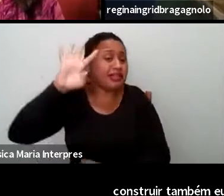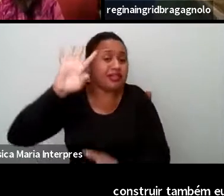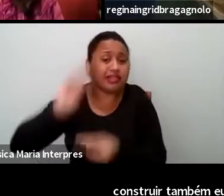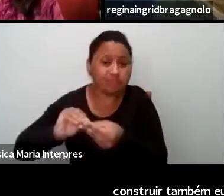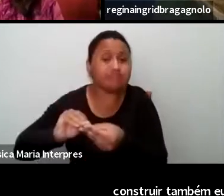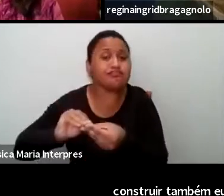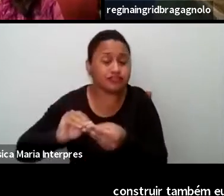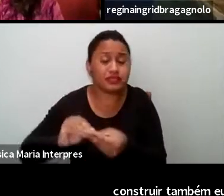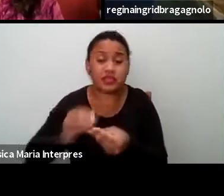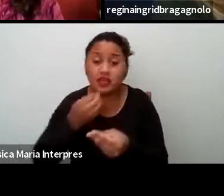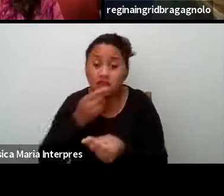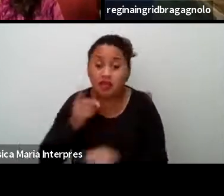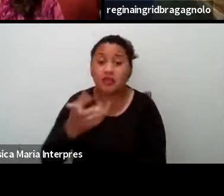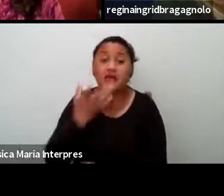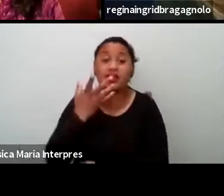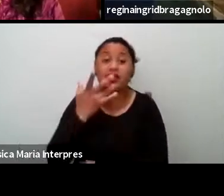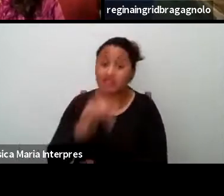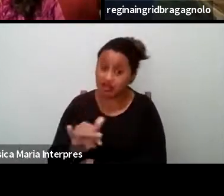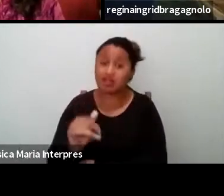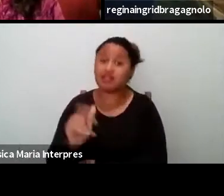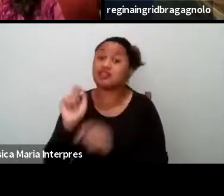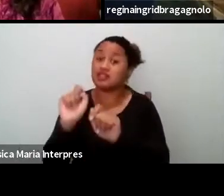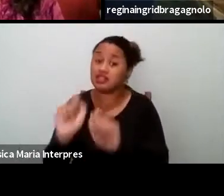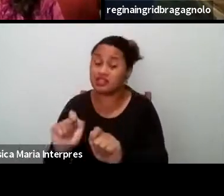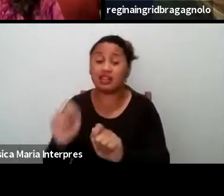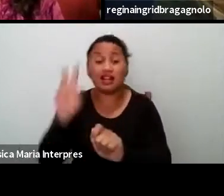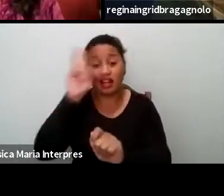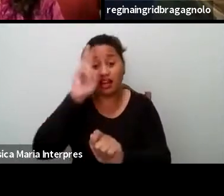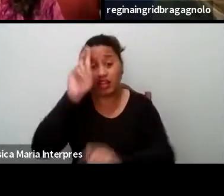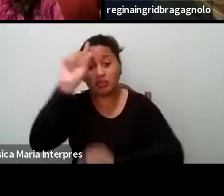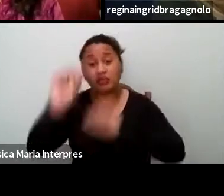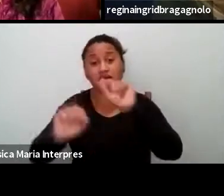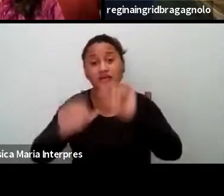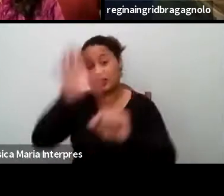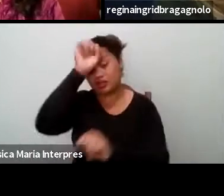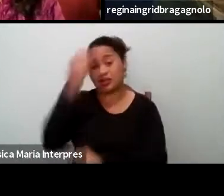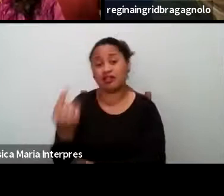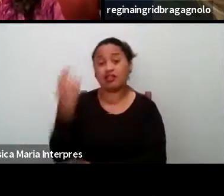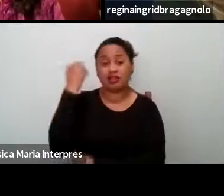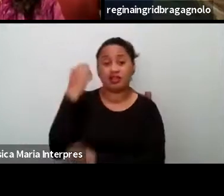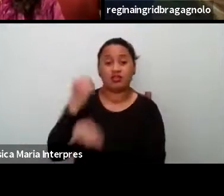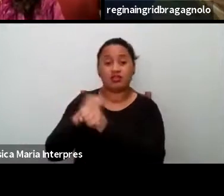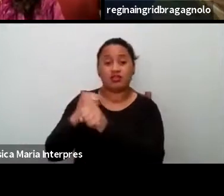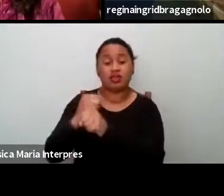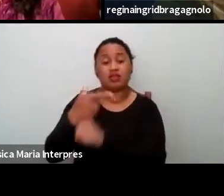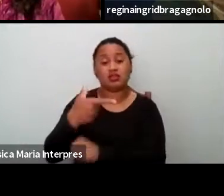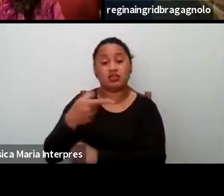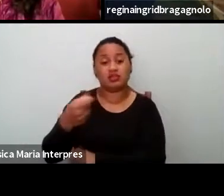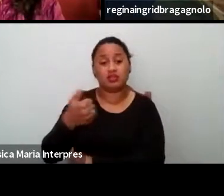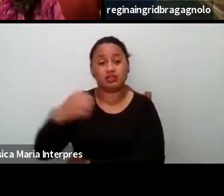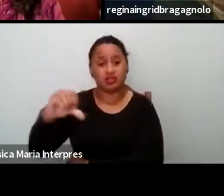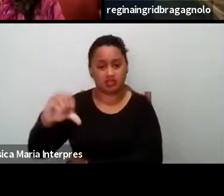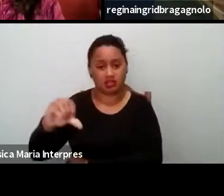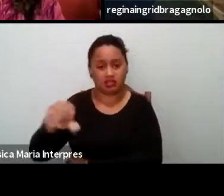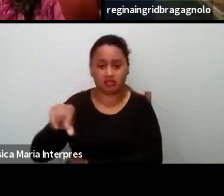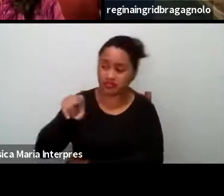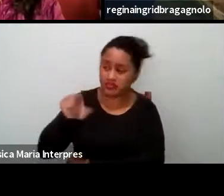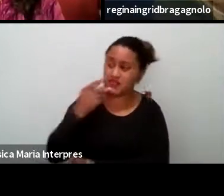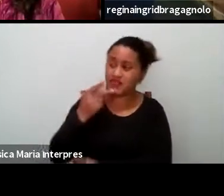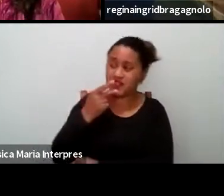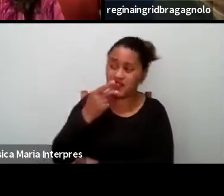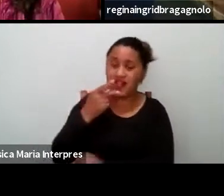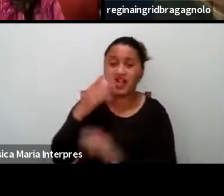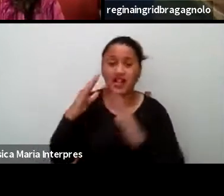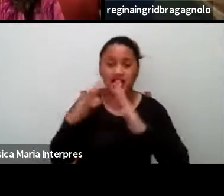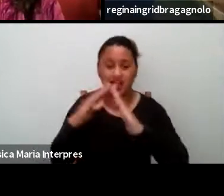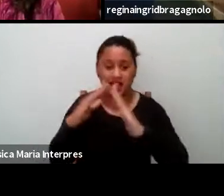criança sabe de ser o que aprendeu em 2019. E quando a Regina fala da casa, né, a Regina cozinha, né, na nossa cultura a cozinha